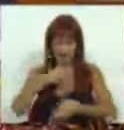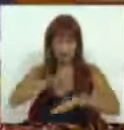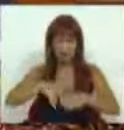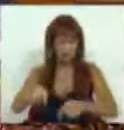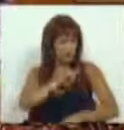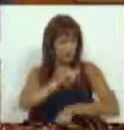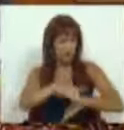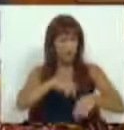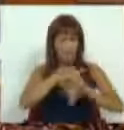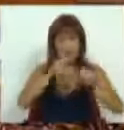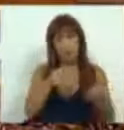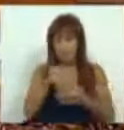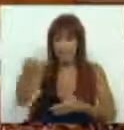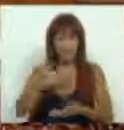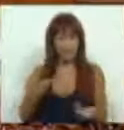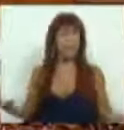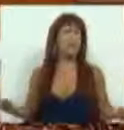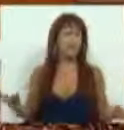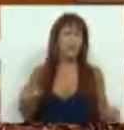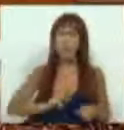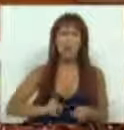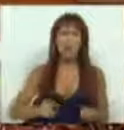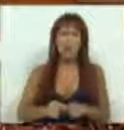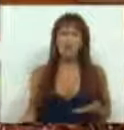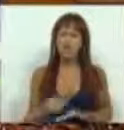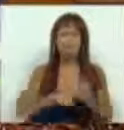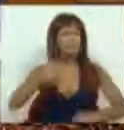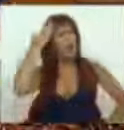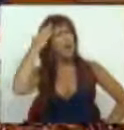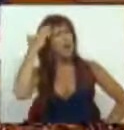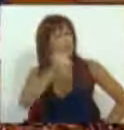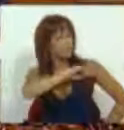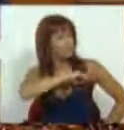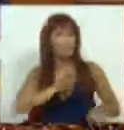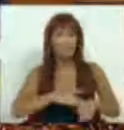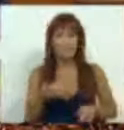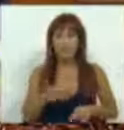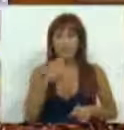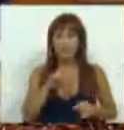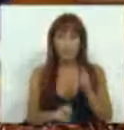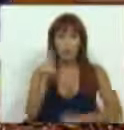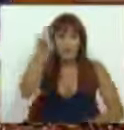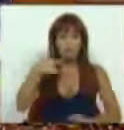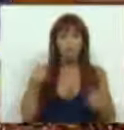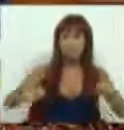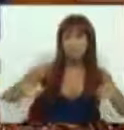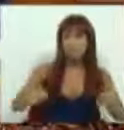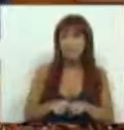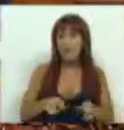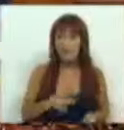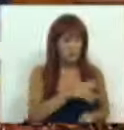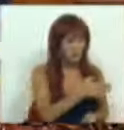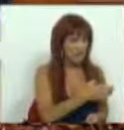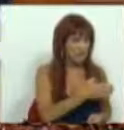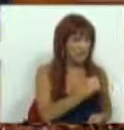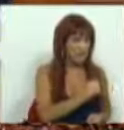privatizar hospitais para pagar dívidas? Qual vai ser a receita estimada com o aumento das taxas moderadoras? Confirma-se que passaremos